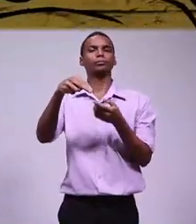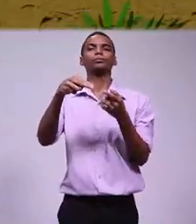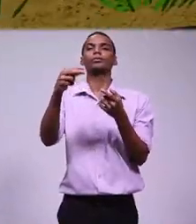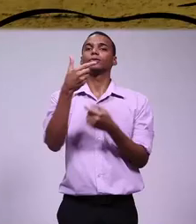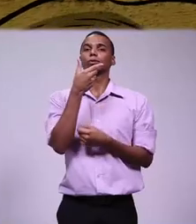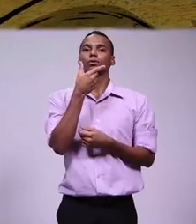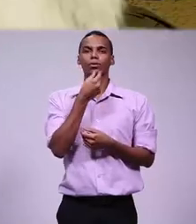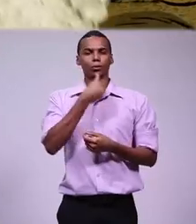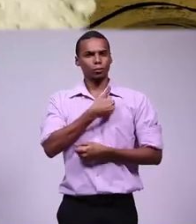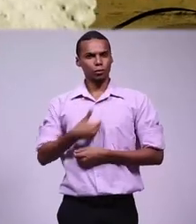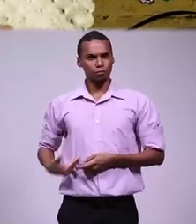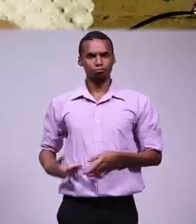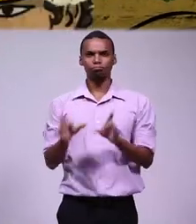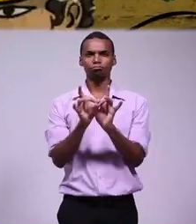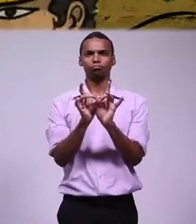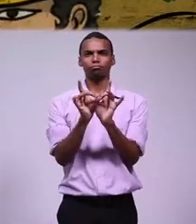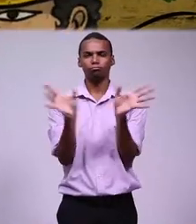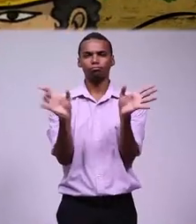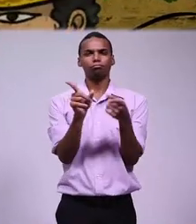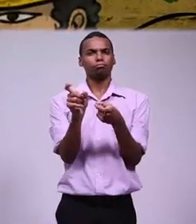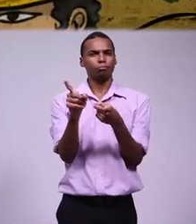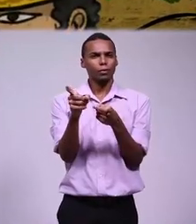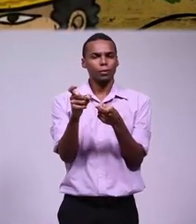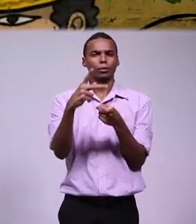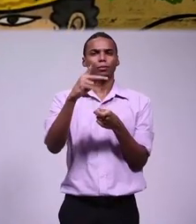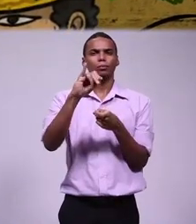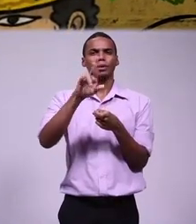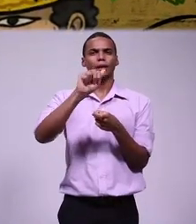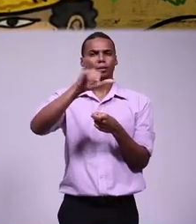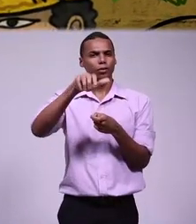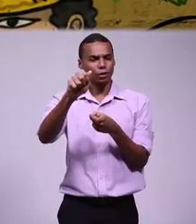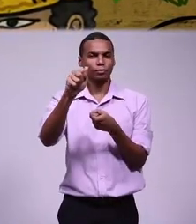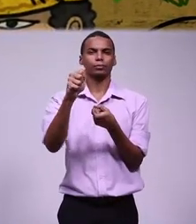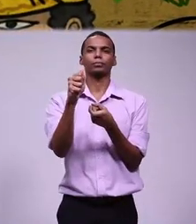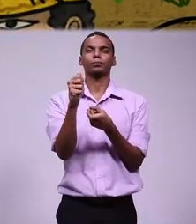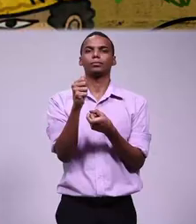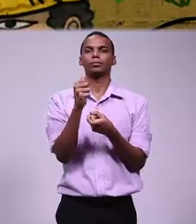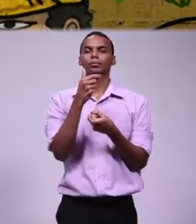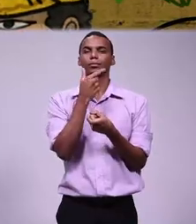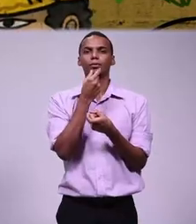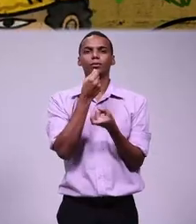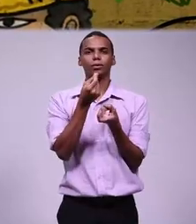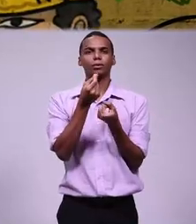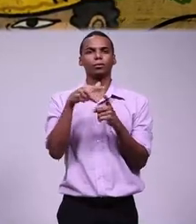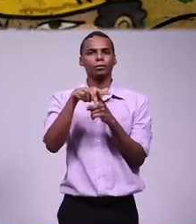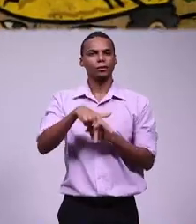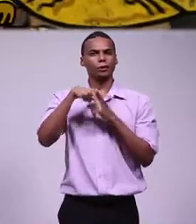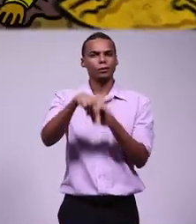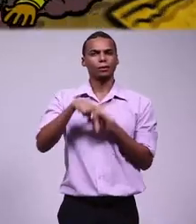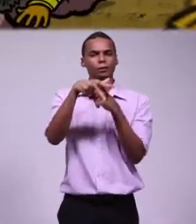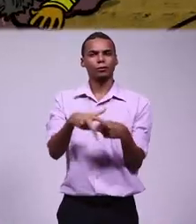de Mello autorizou o ataque ao Batalhão de Pirajá. Até que o corneteiro Luiz Lopes tocou avançar cavalaria